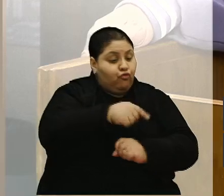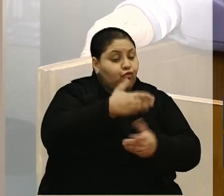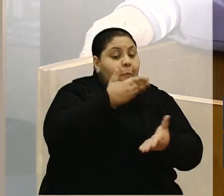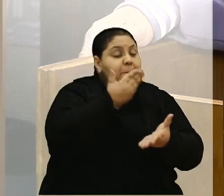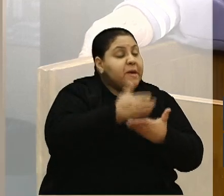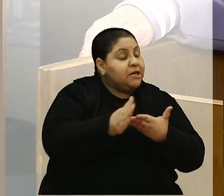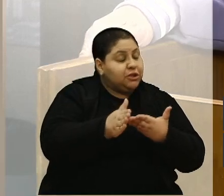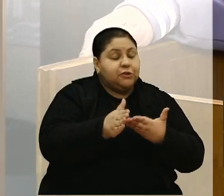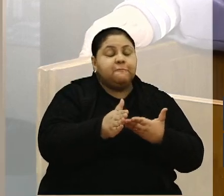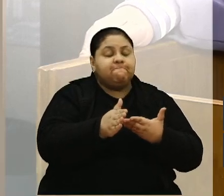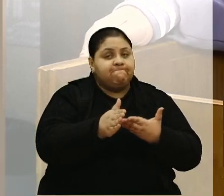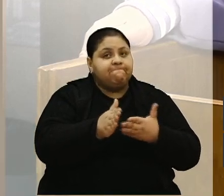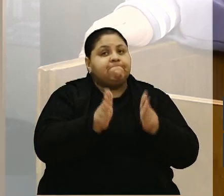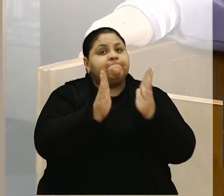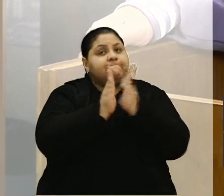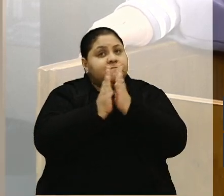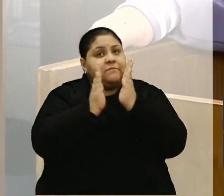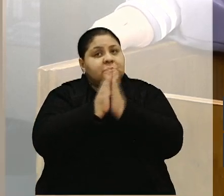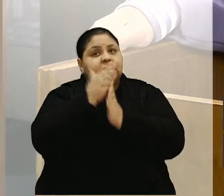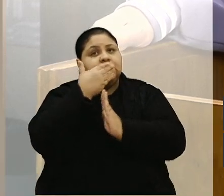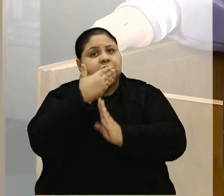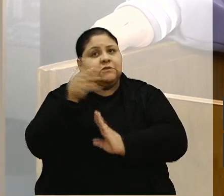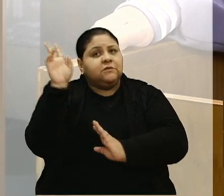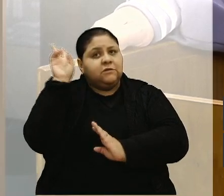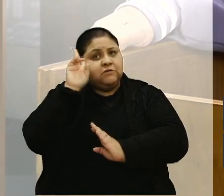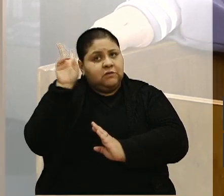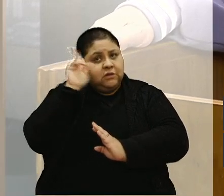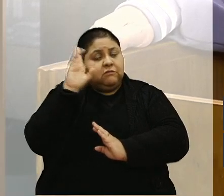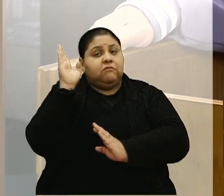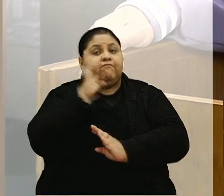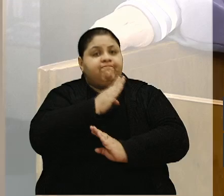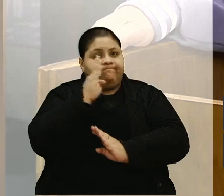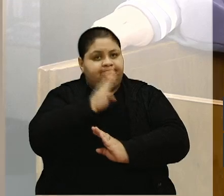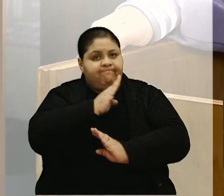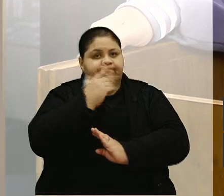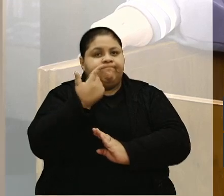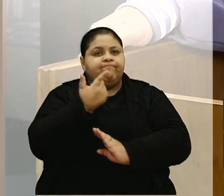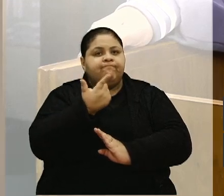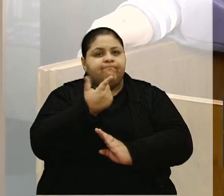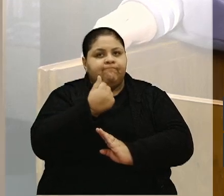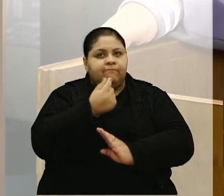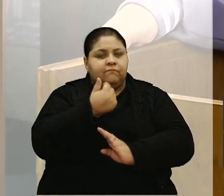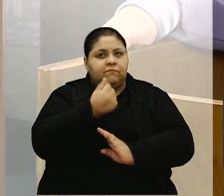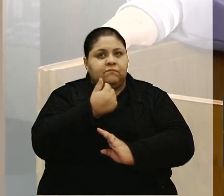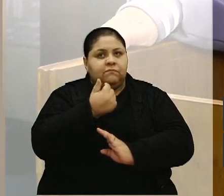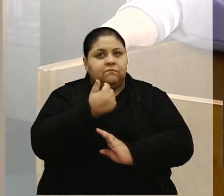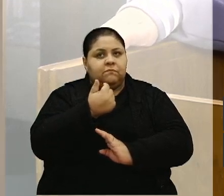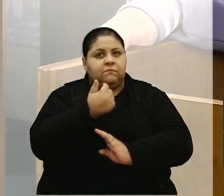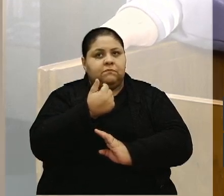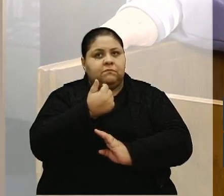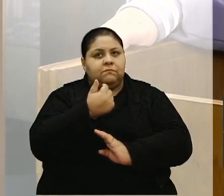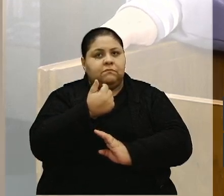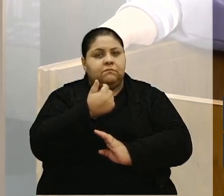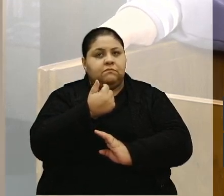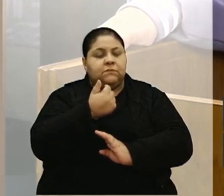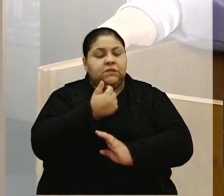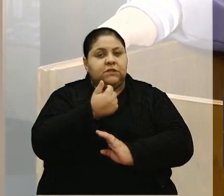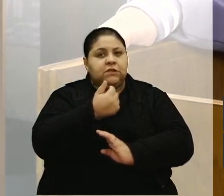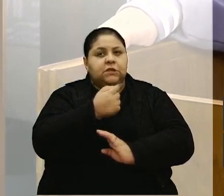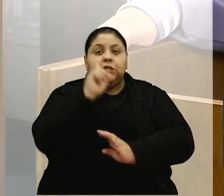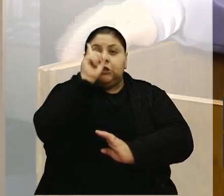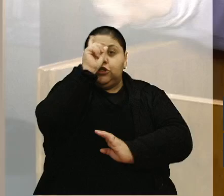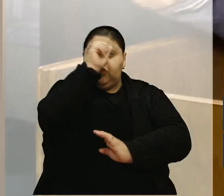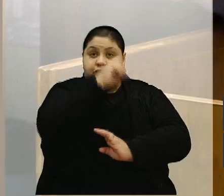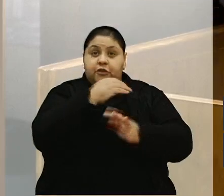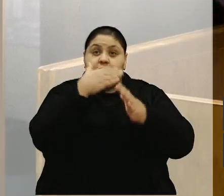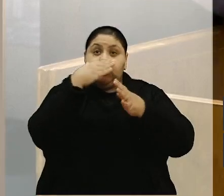e eu empronei segunda-feira que é muito rápido esse dinheiro, tendo, pelas dificuldades que